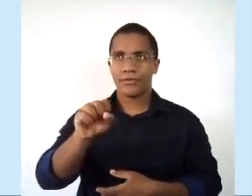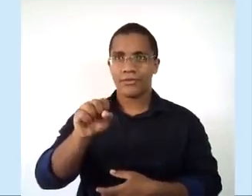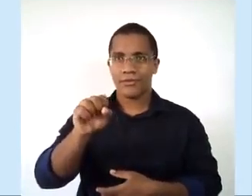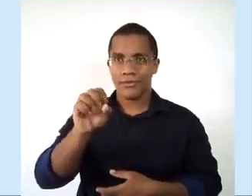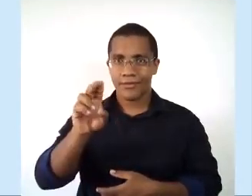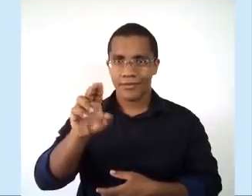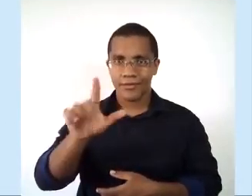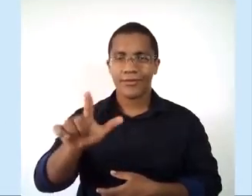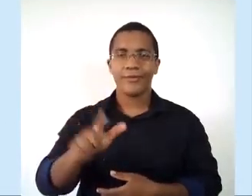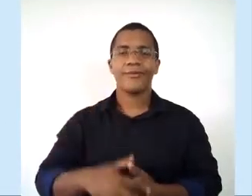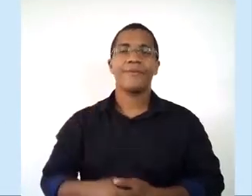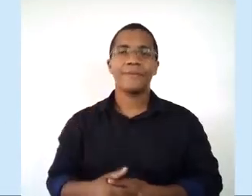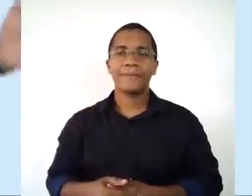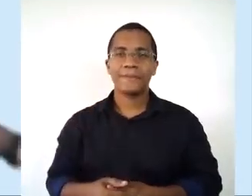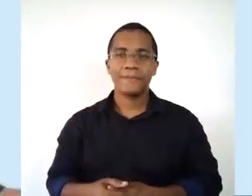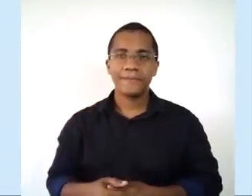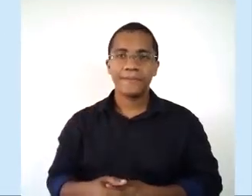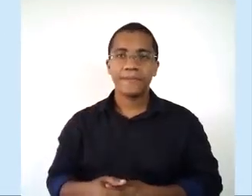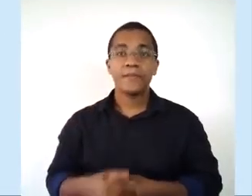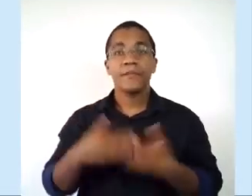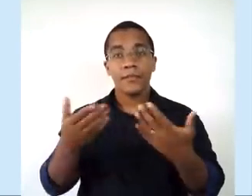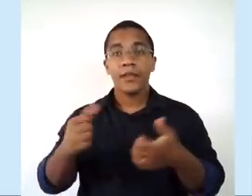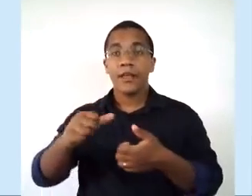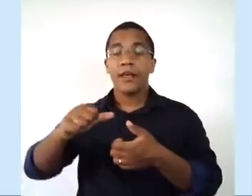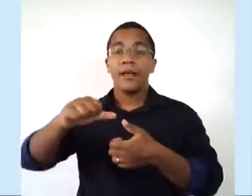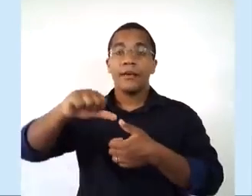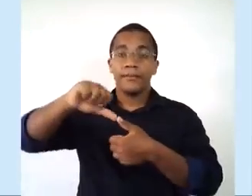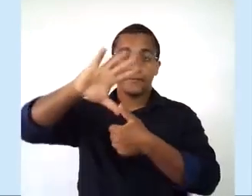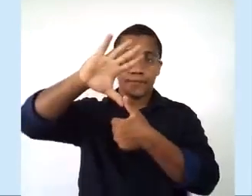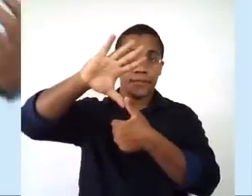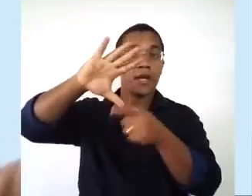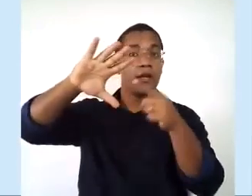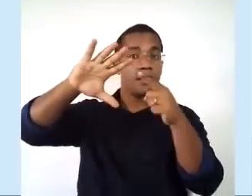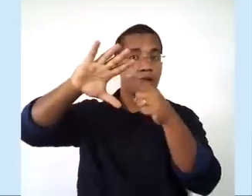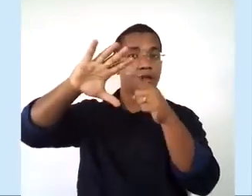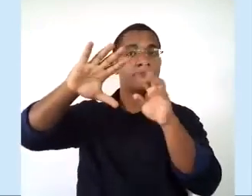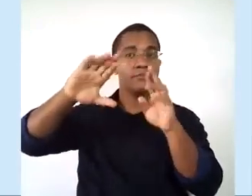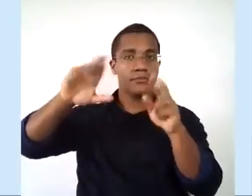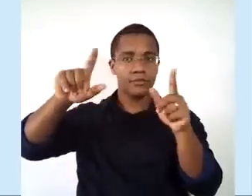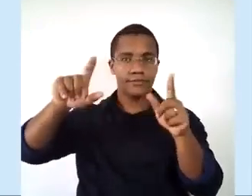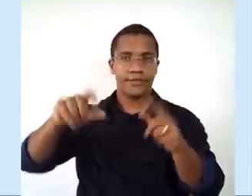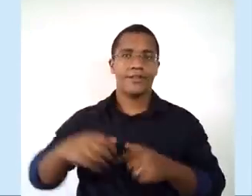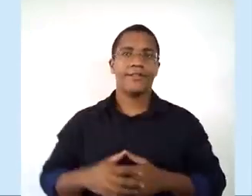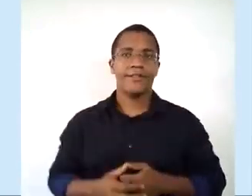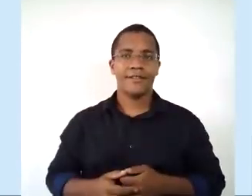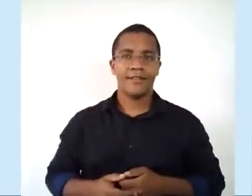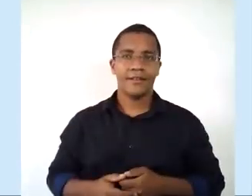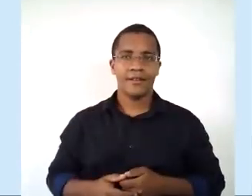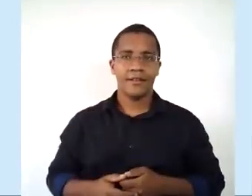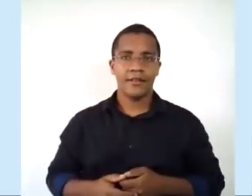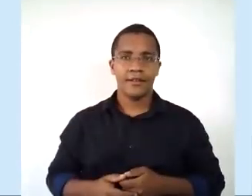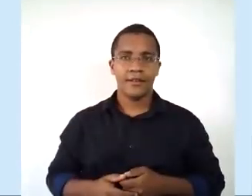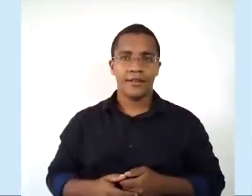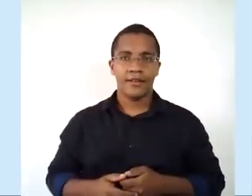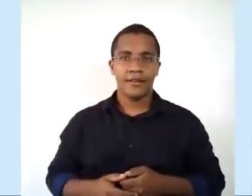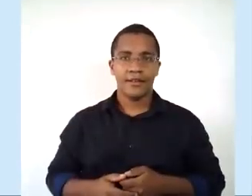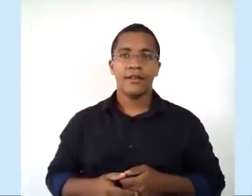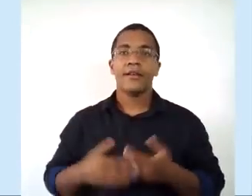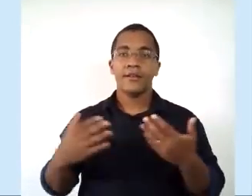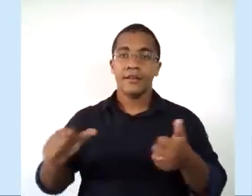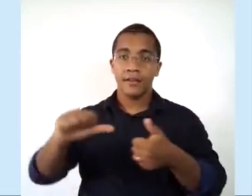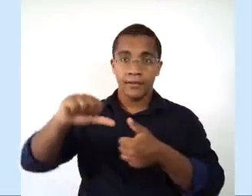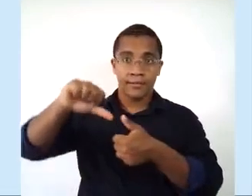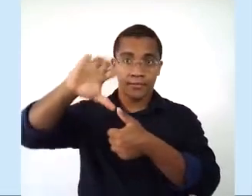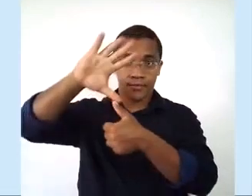Então, a América do Norte, ela teve todo um diferencial, tá? Foi muito diferente o processo de colonização